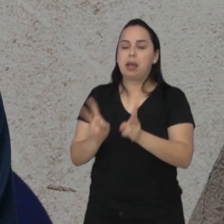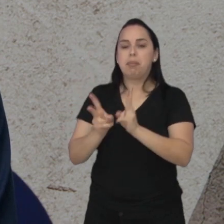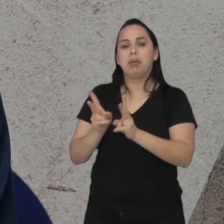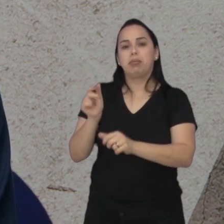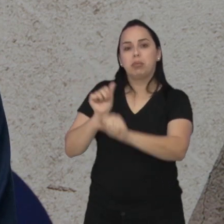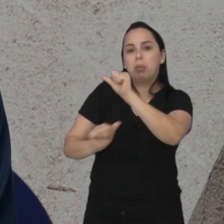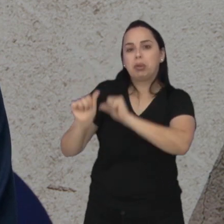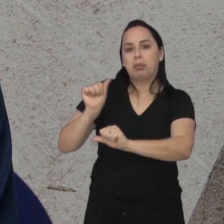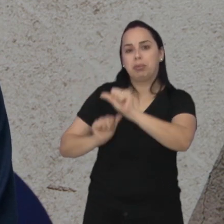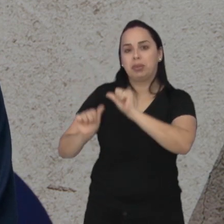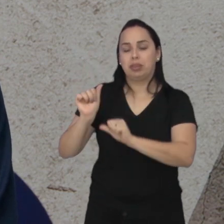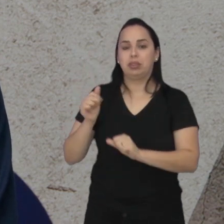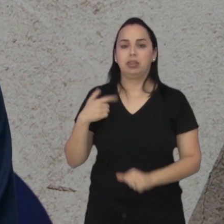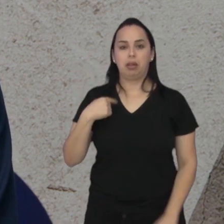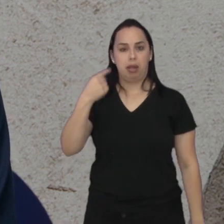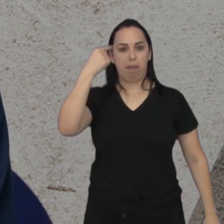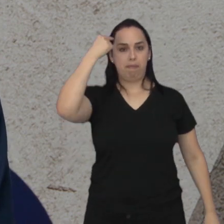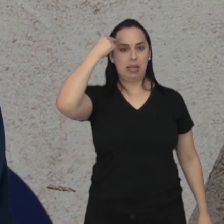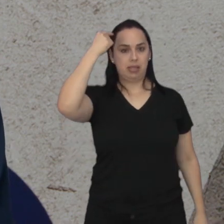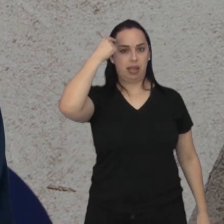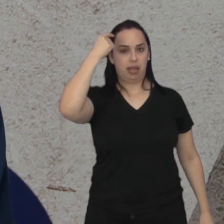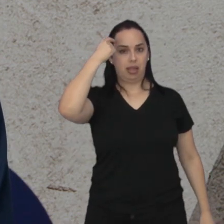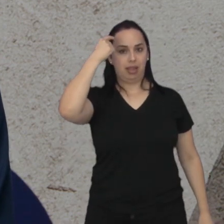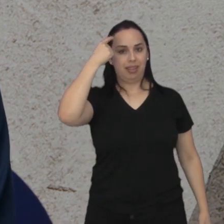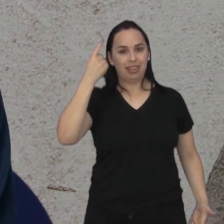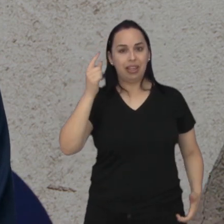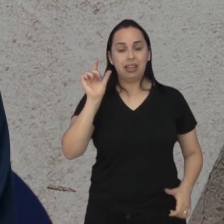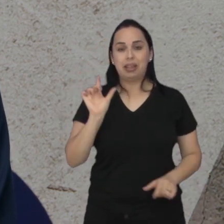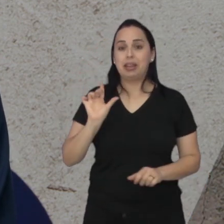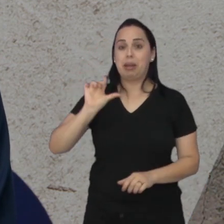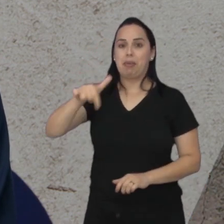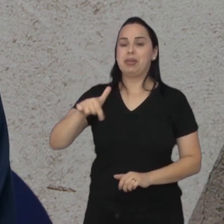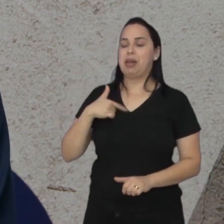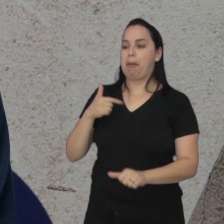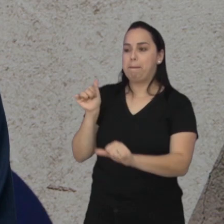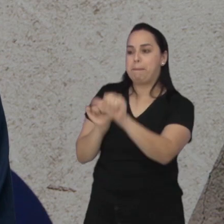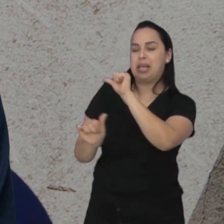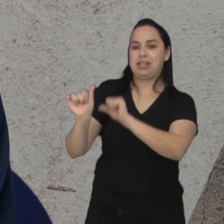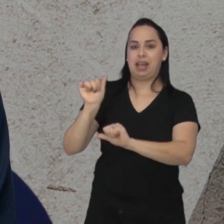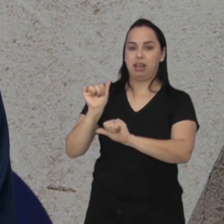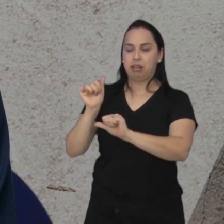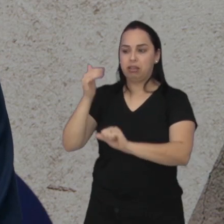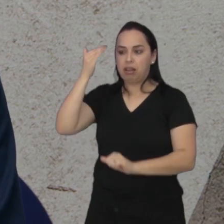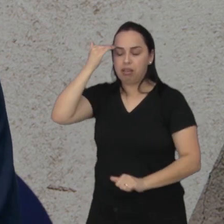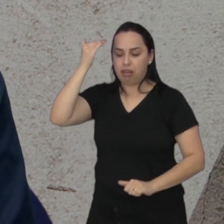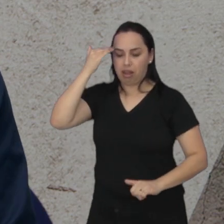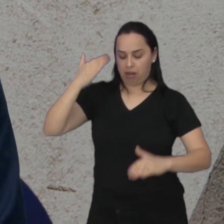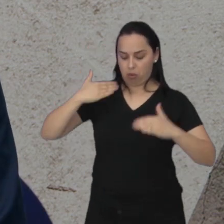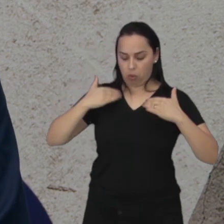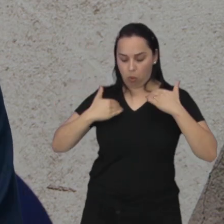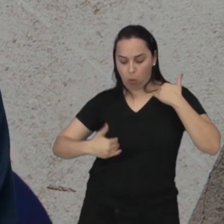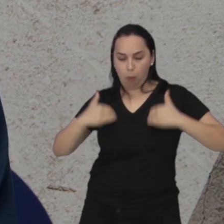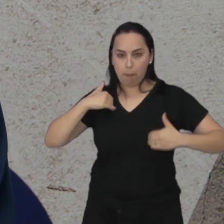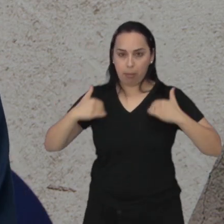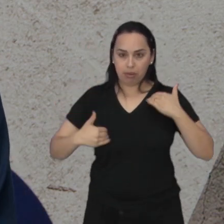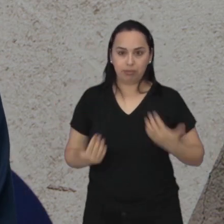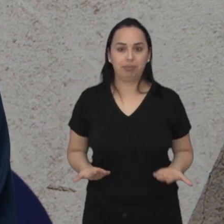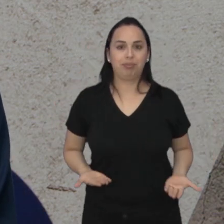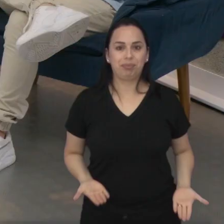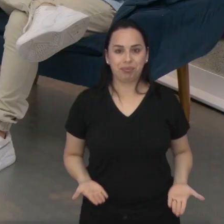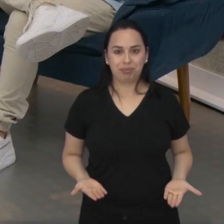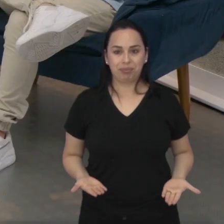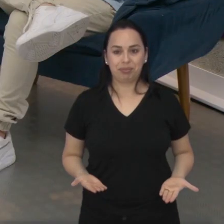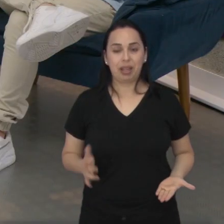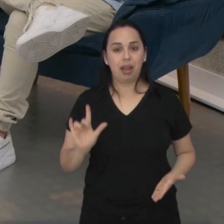constante, muda muito. Então, eu entrei com uma ideia e depois vi como é complexo o corpo humano, entender todo esse contexto.